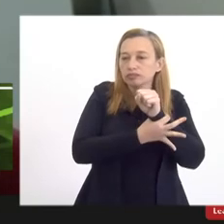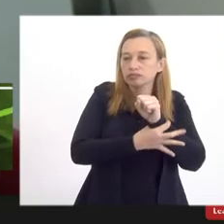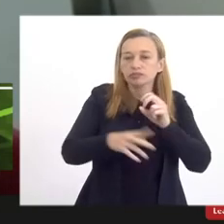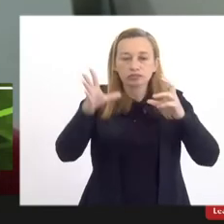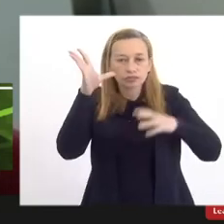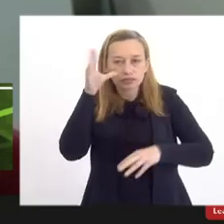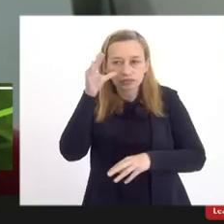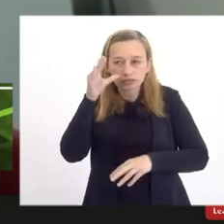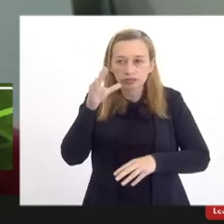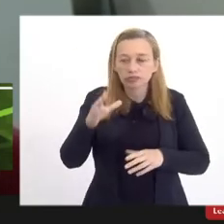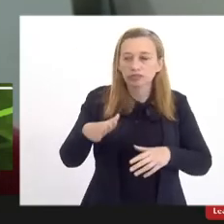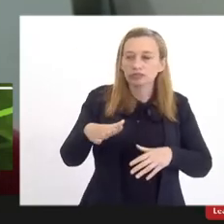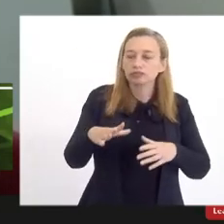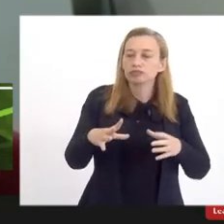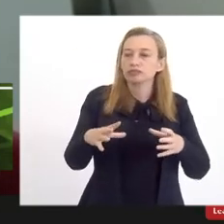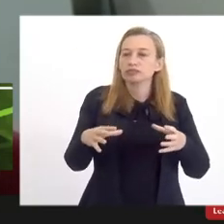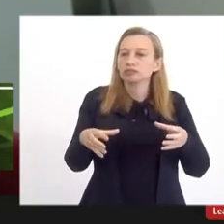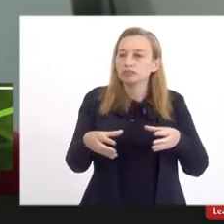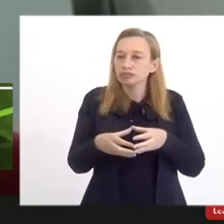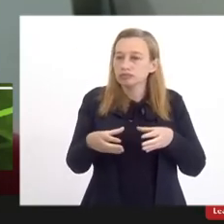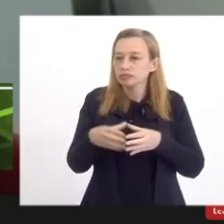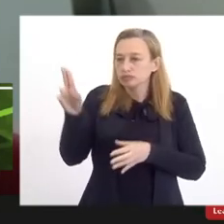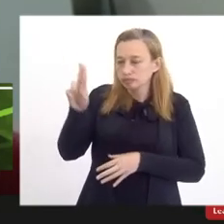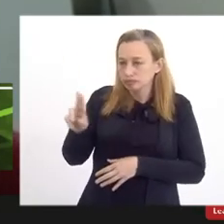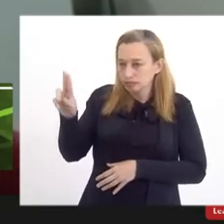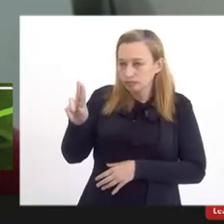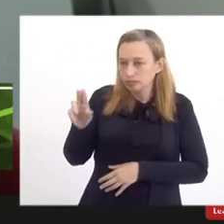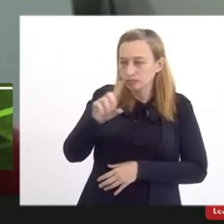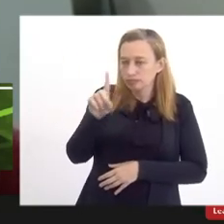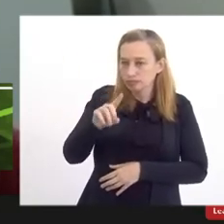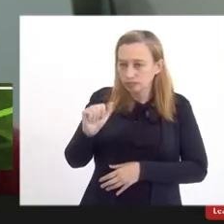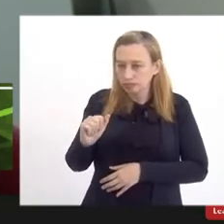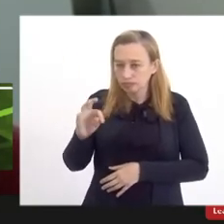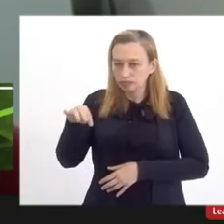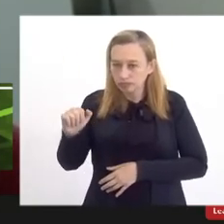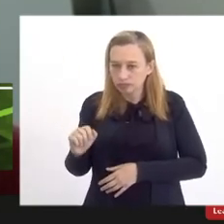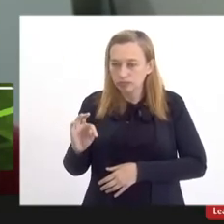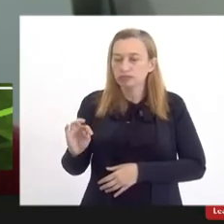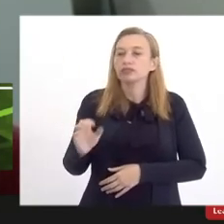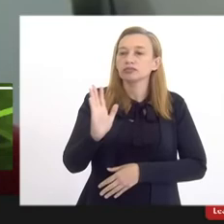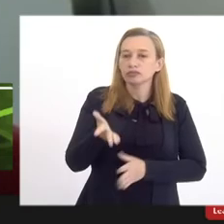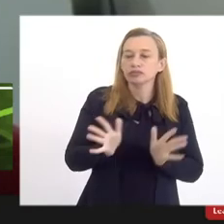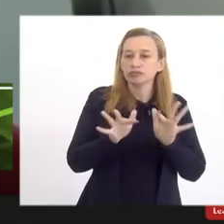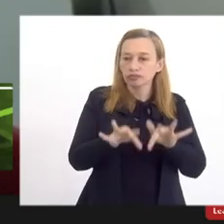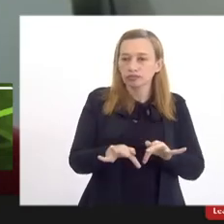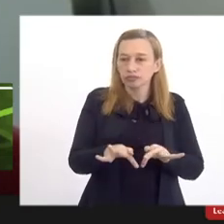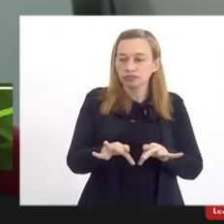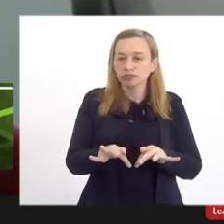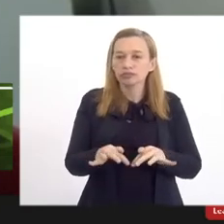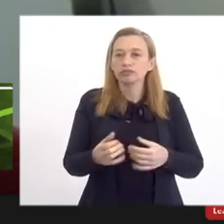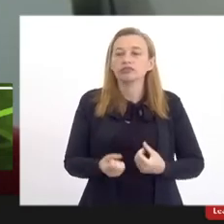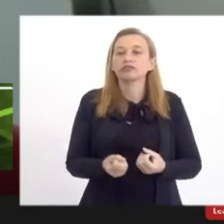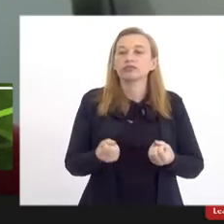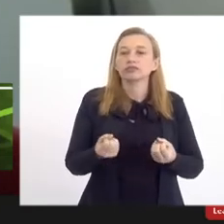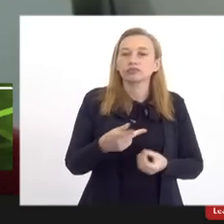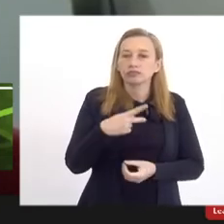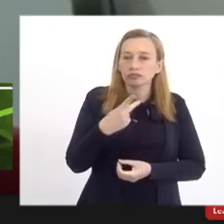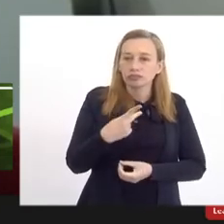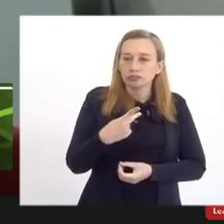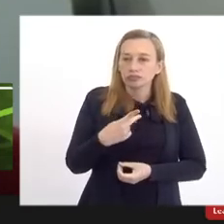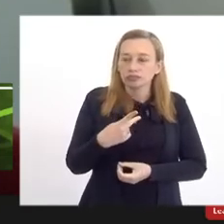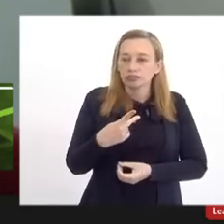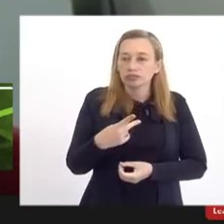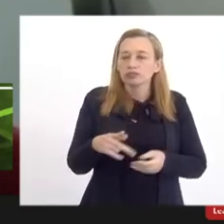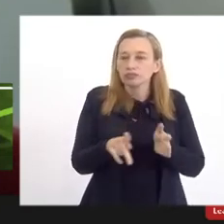comunidade uesiana e da Zona Oeste. Já concluindo, deixamos claro nesta explanação que o